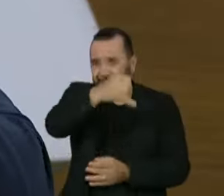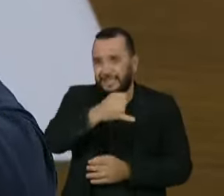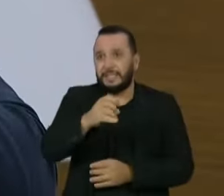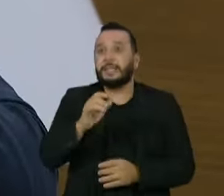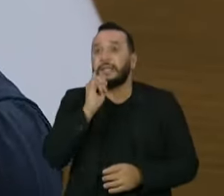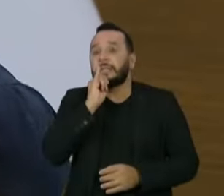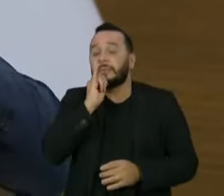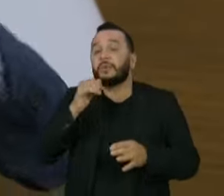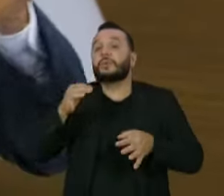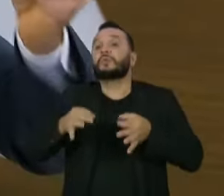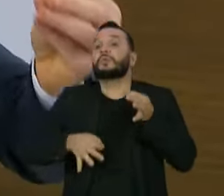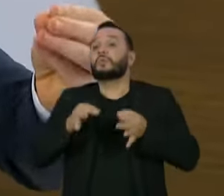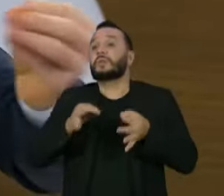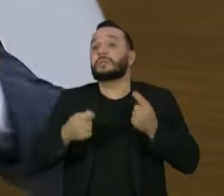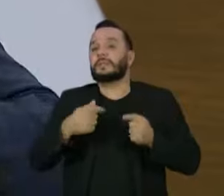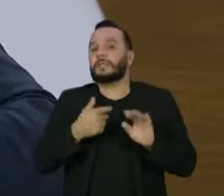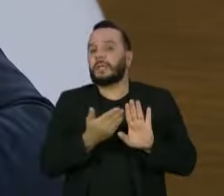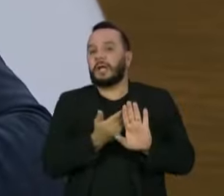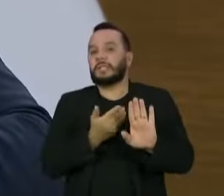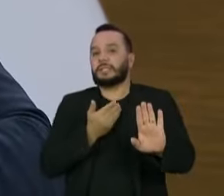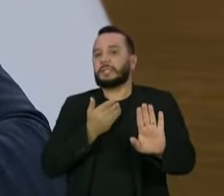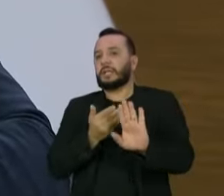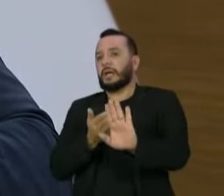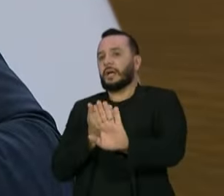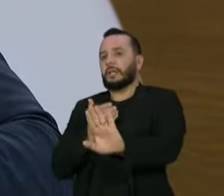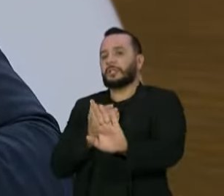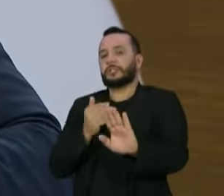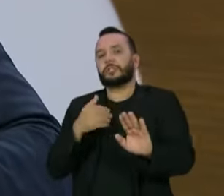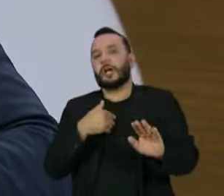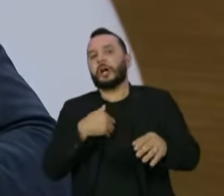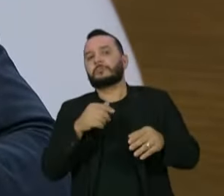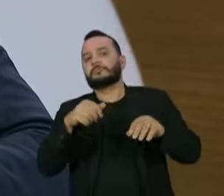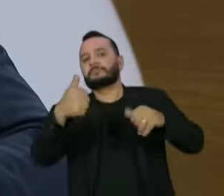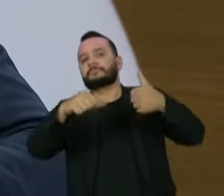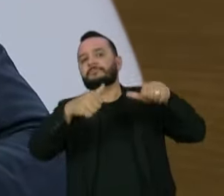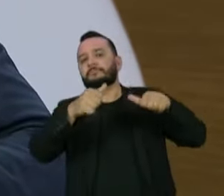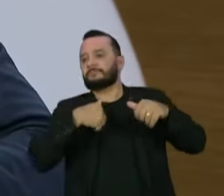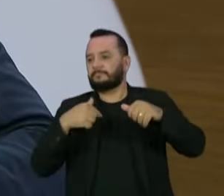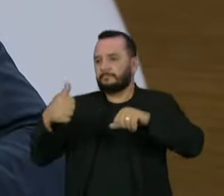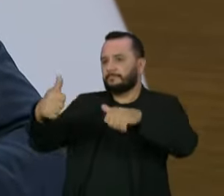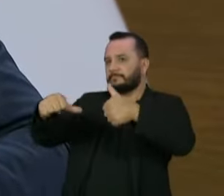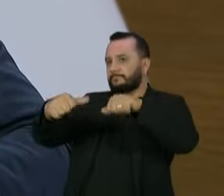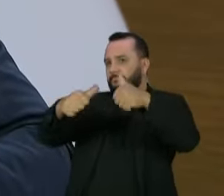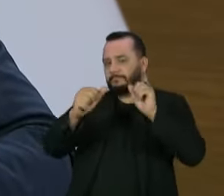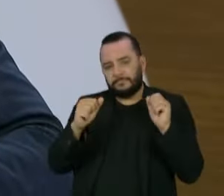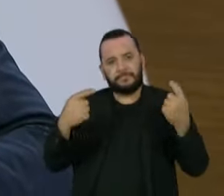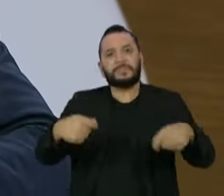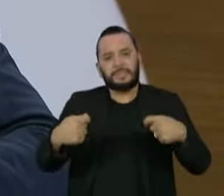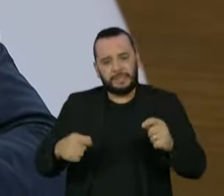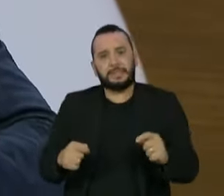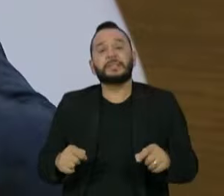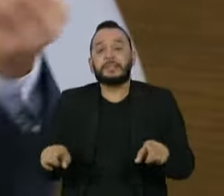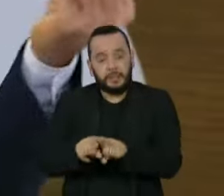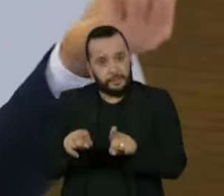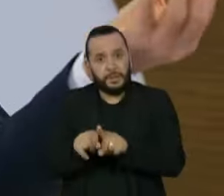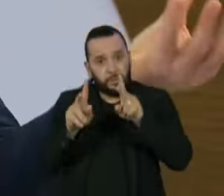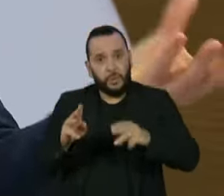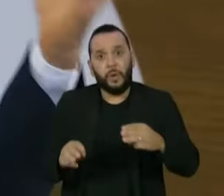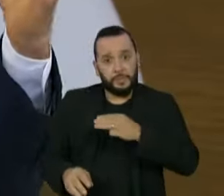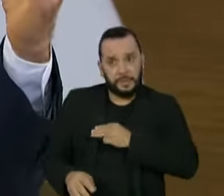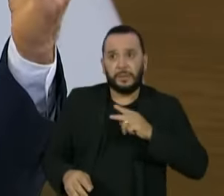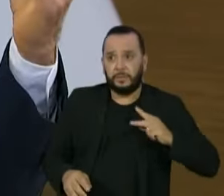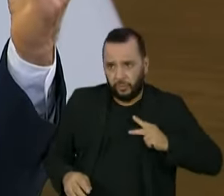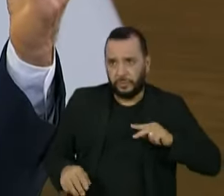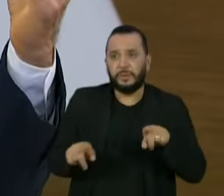tem que ficar equidistante, ou seja, a mesma distância entre o titular da ação penal, que é o Ministério Público, e a